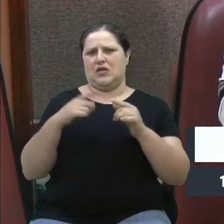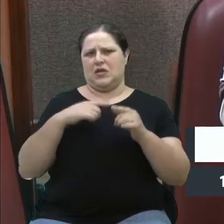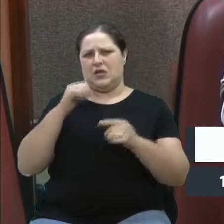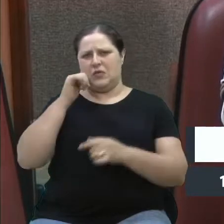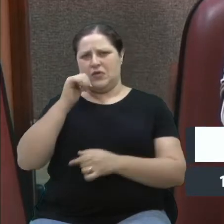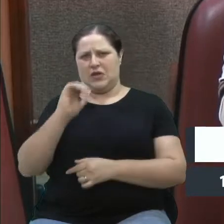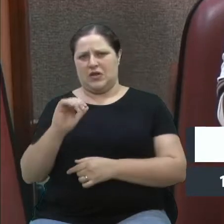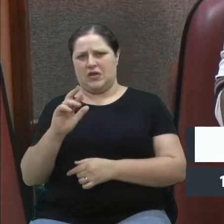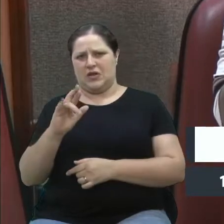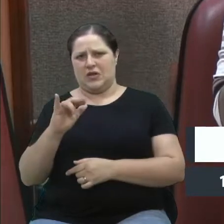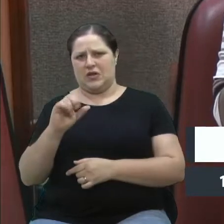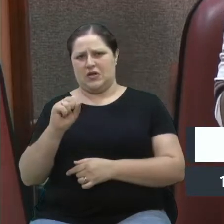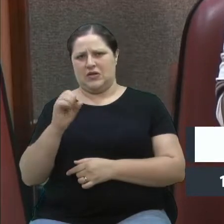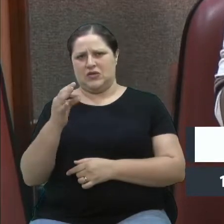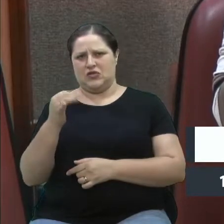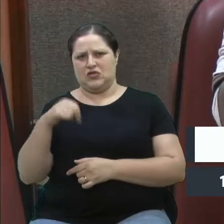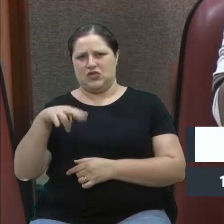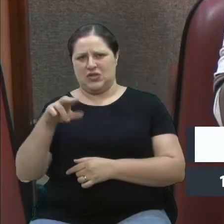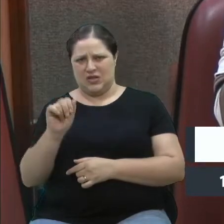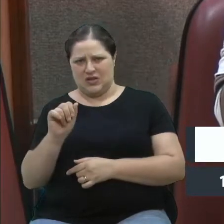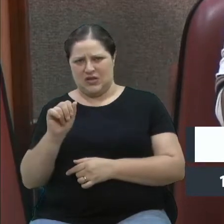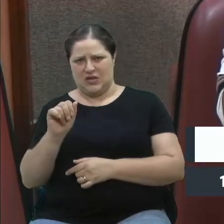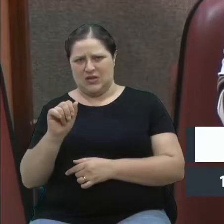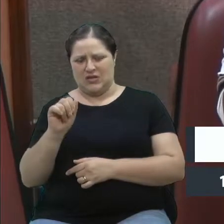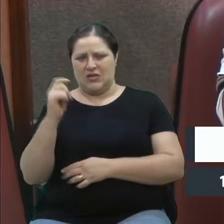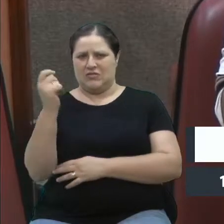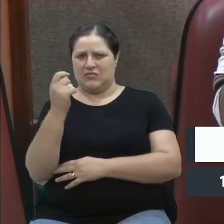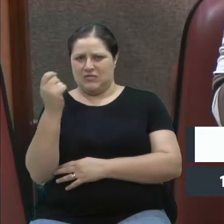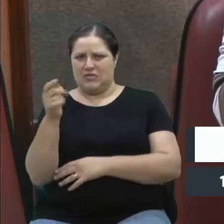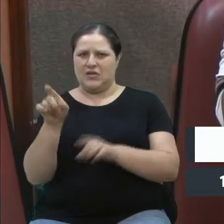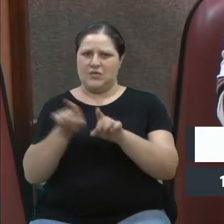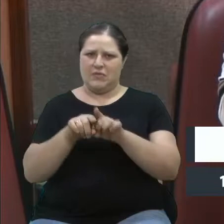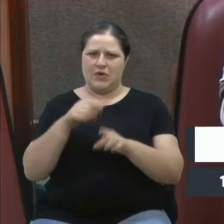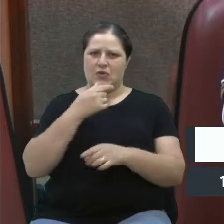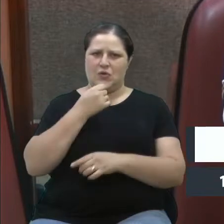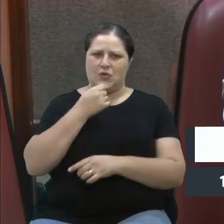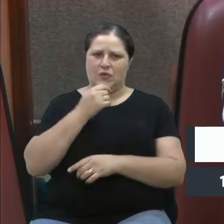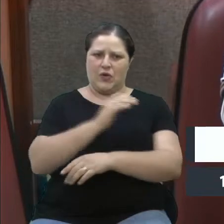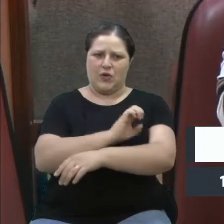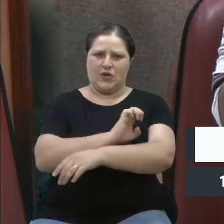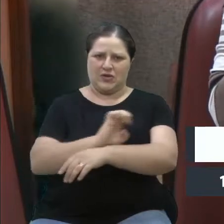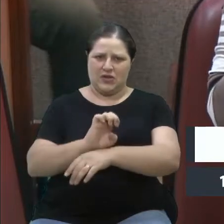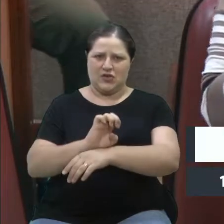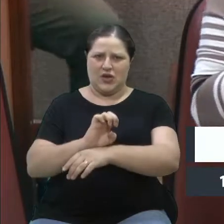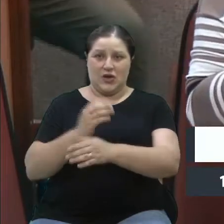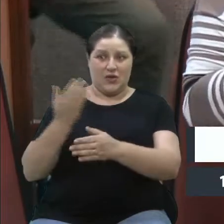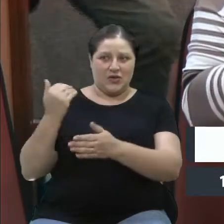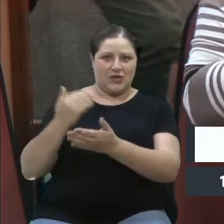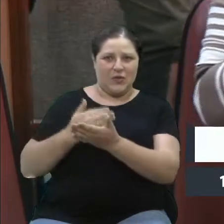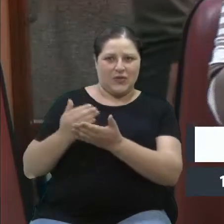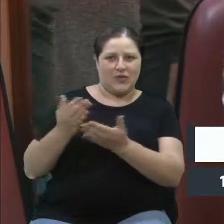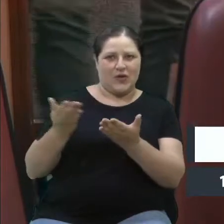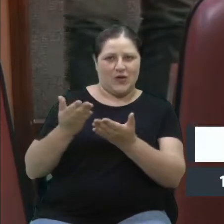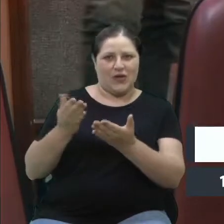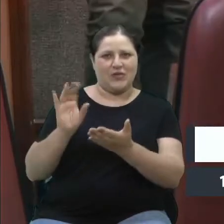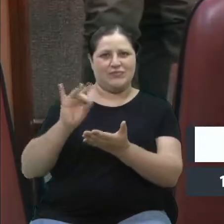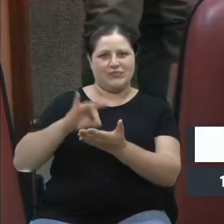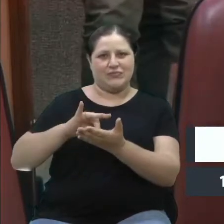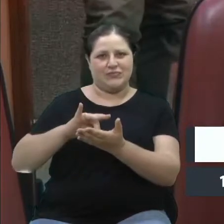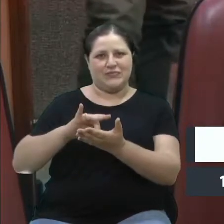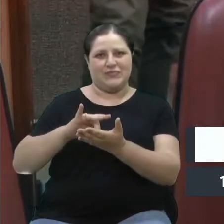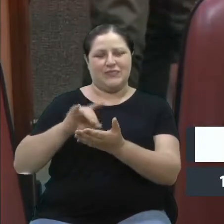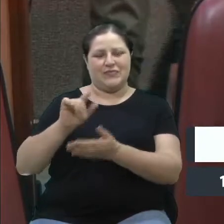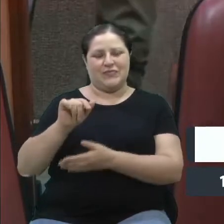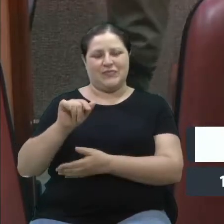que trabalhou conosco também, começou como estagiário na RBS TV Caxias. Mas é muito mais do que isso, né? Nós lembramos também da Shirley Paravise, claro,